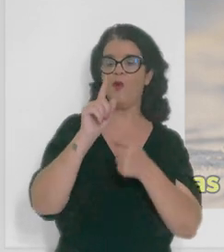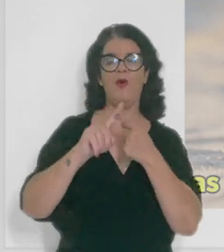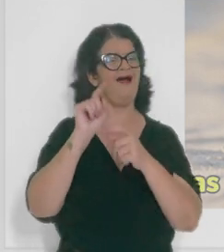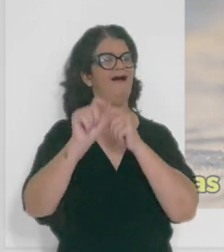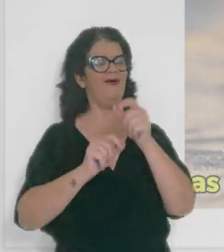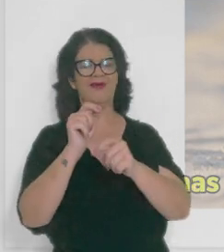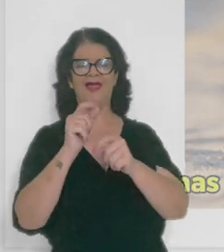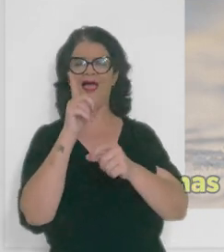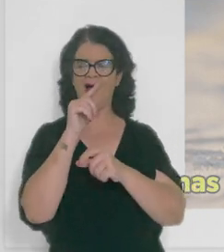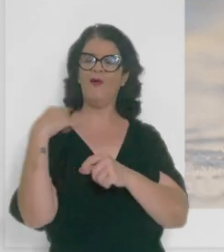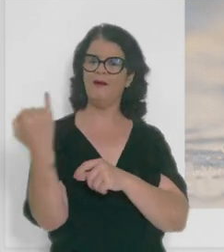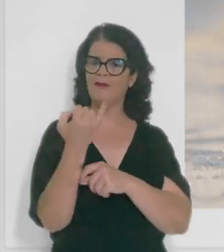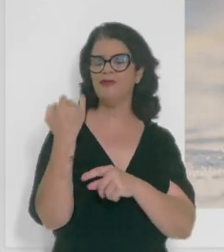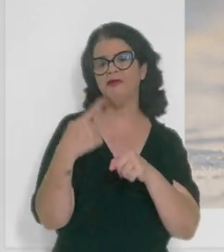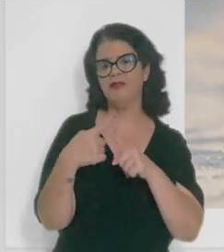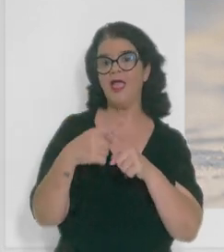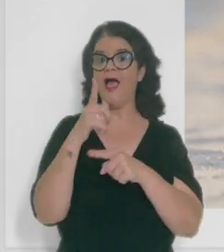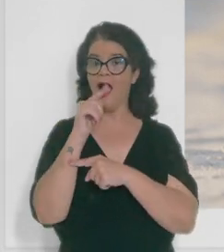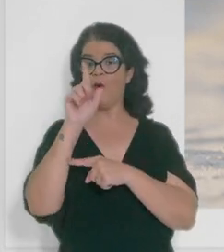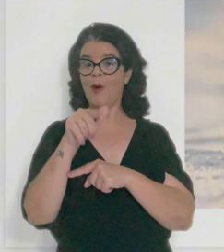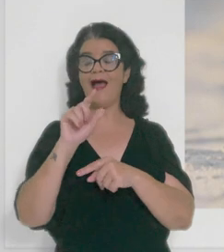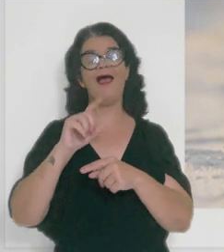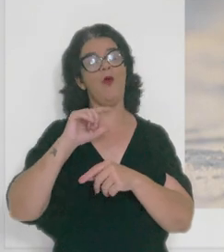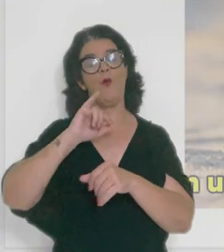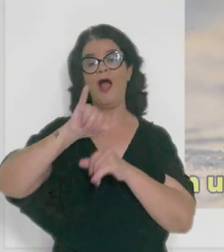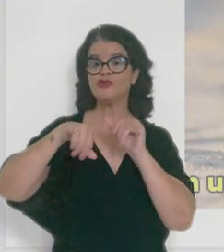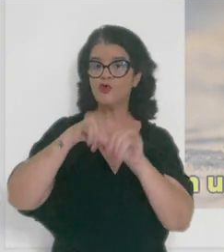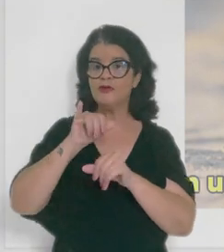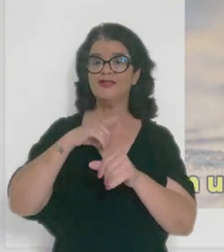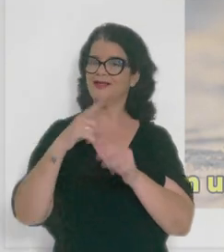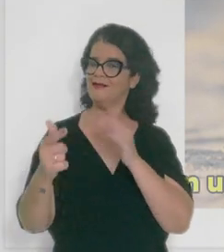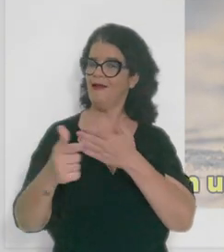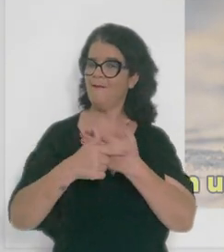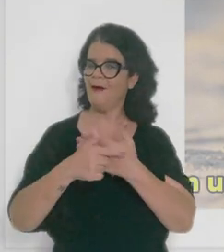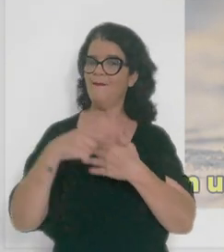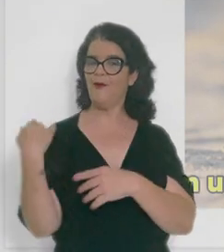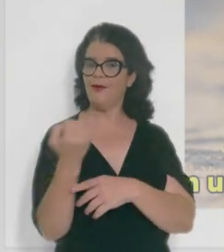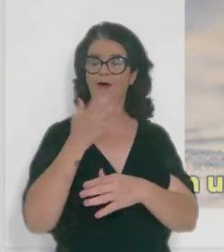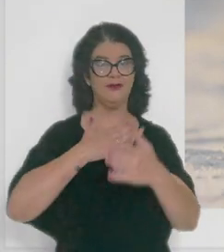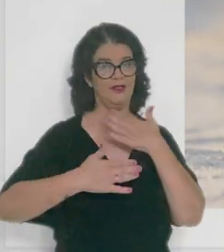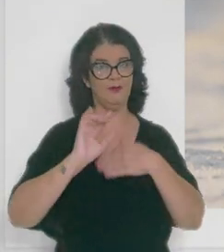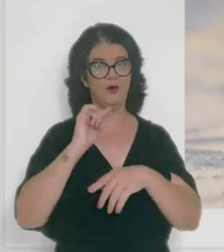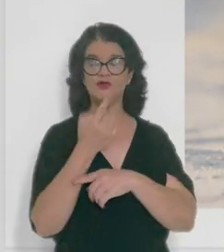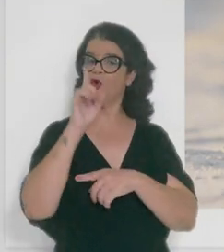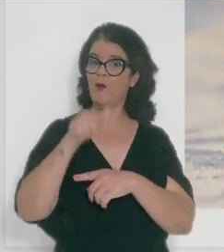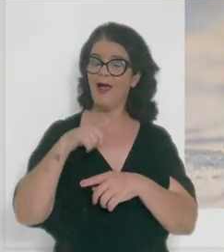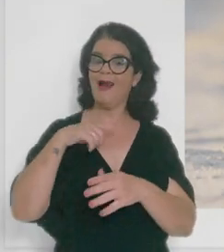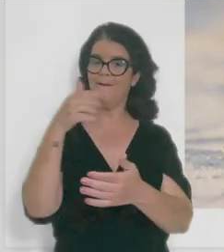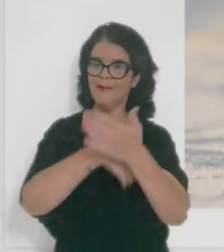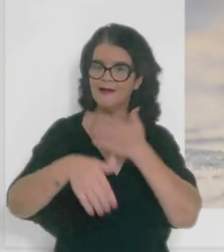Mas por que a água é importante, né? A água, pessoal, é uma substância que tem um papel muito importante no nosso corpo. Ela